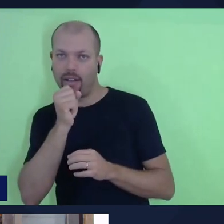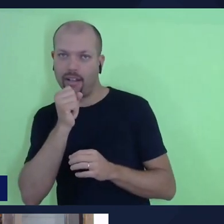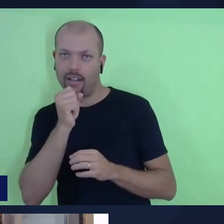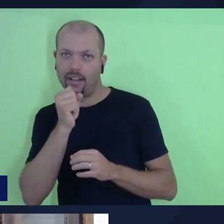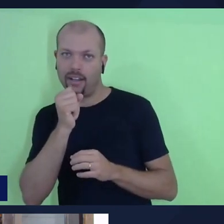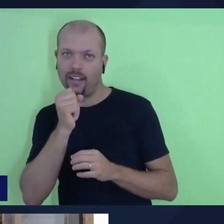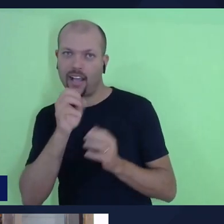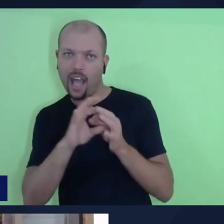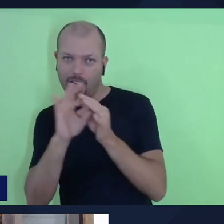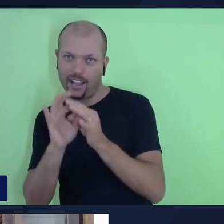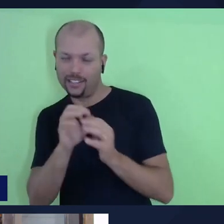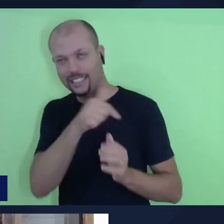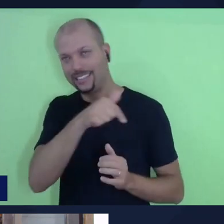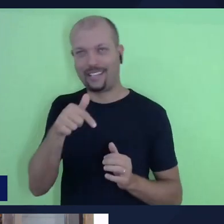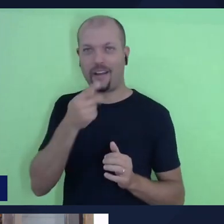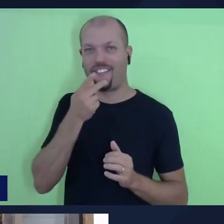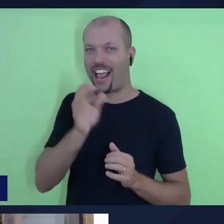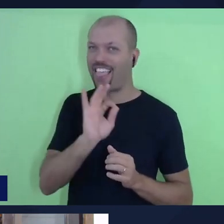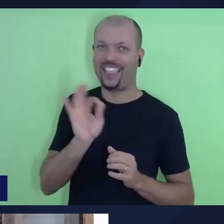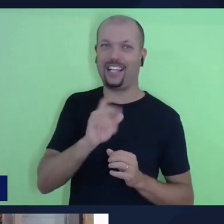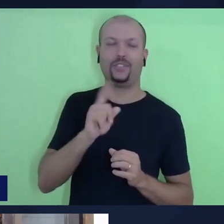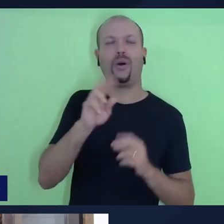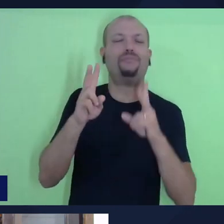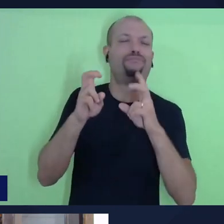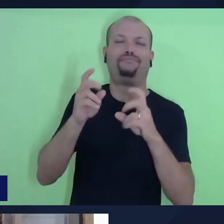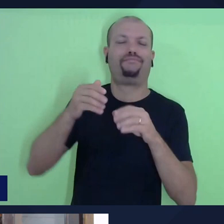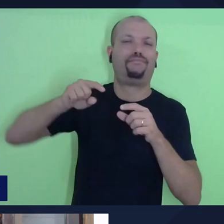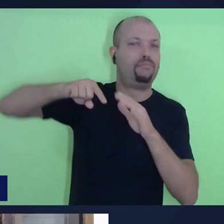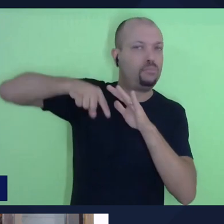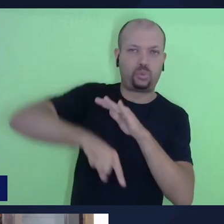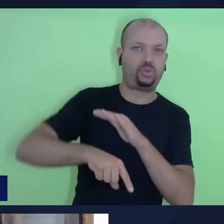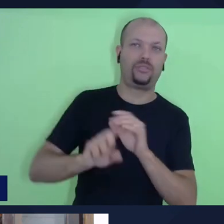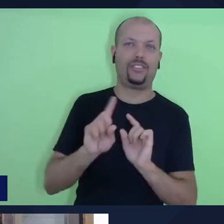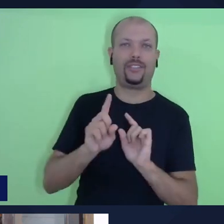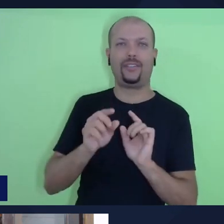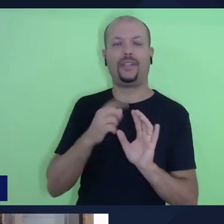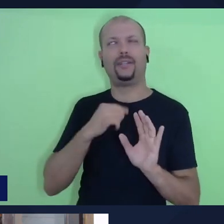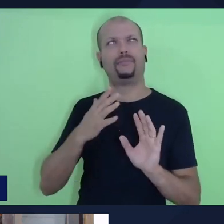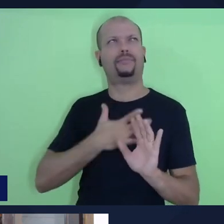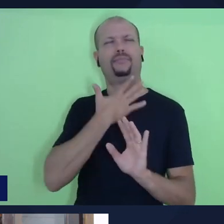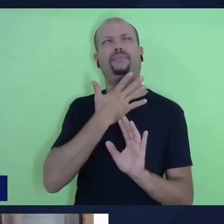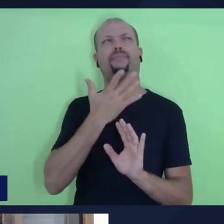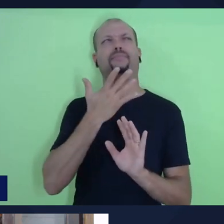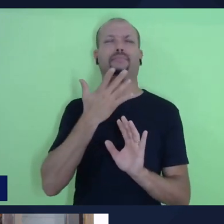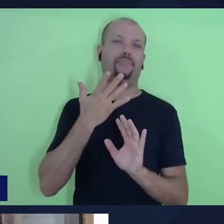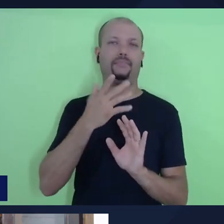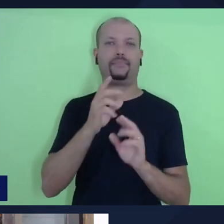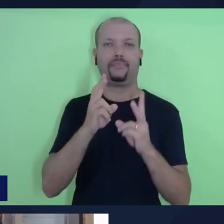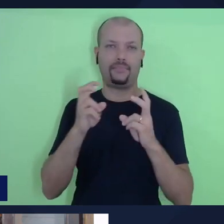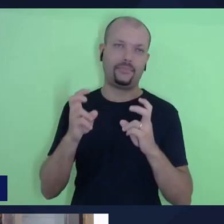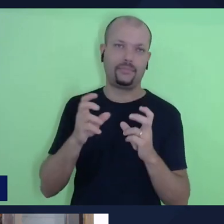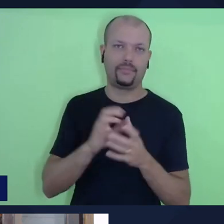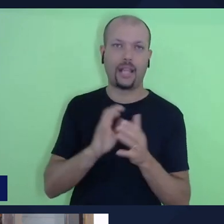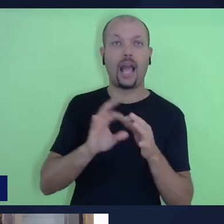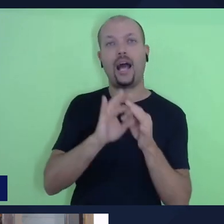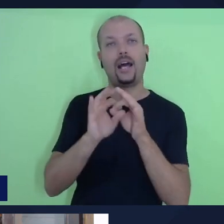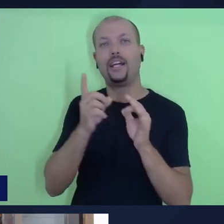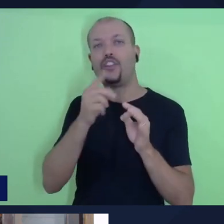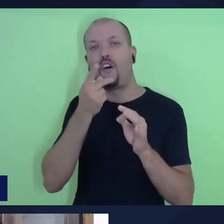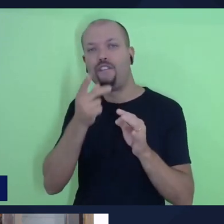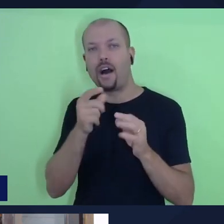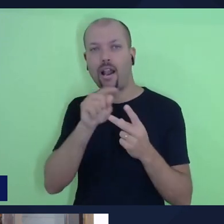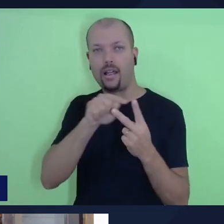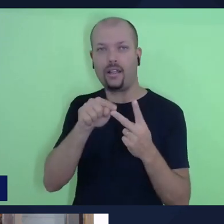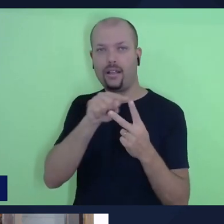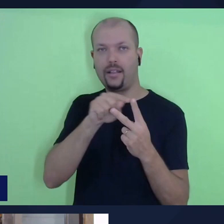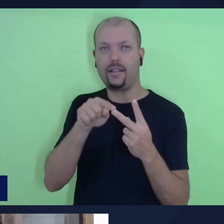semana, né? Não é o que ela se aprofunda. Até me estranhou um pouco, né? A gente tem essa temática das alianças, mas isso não está sendo